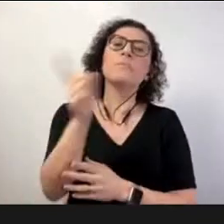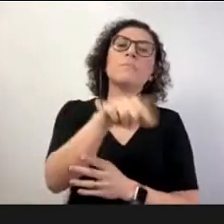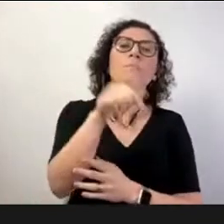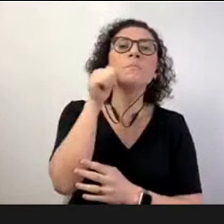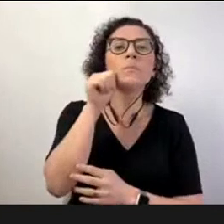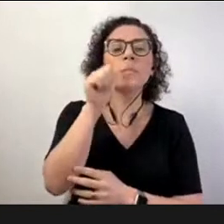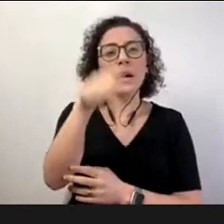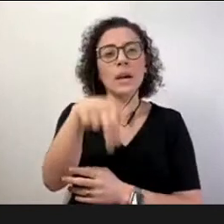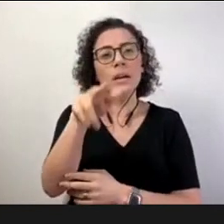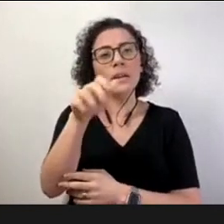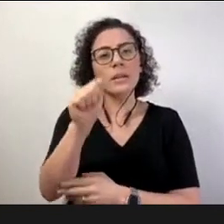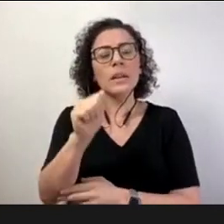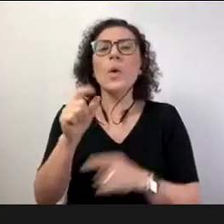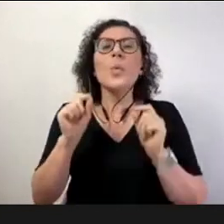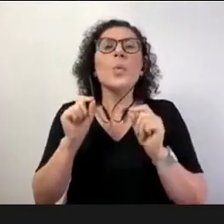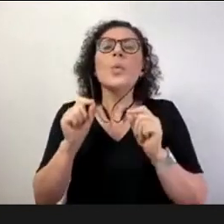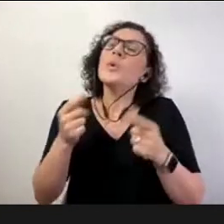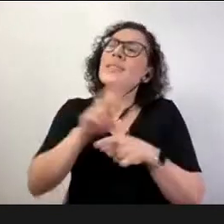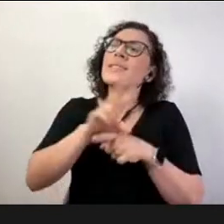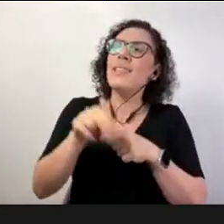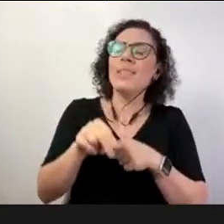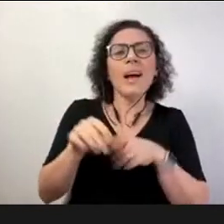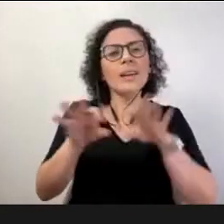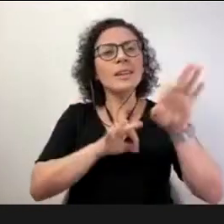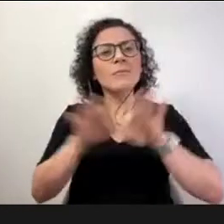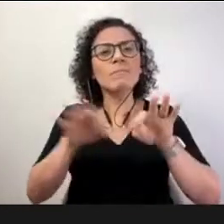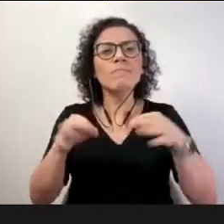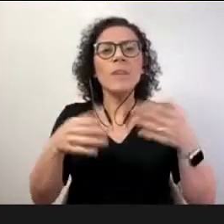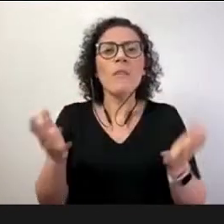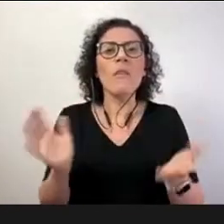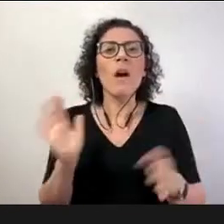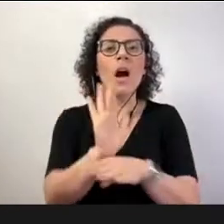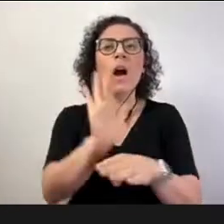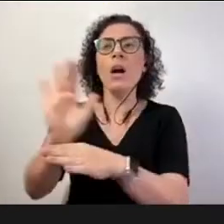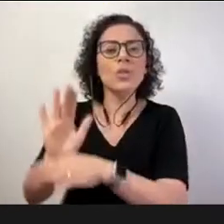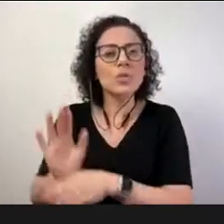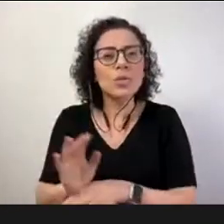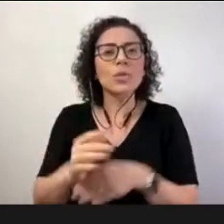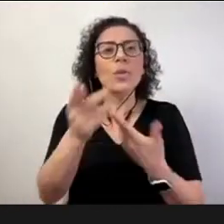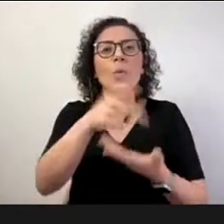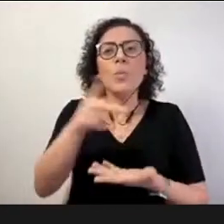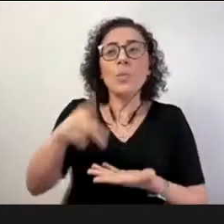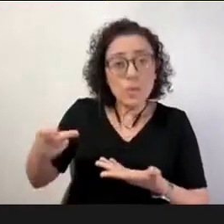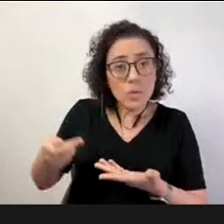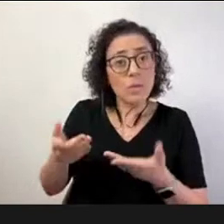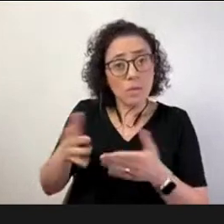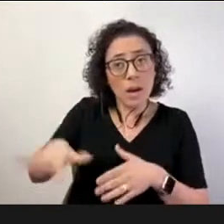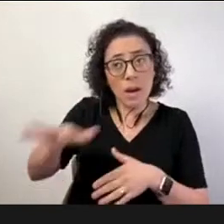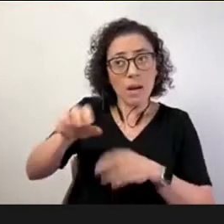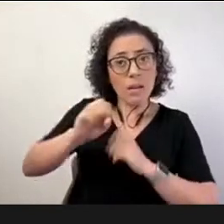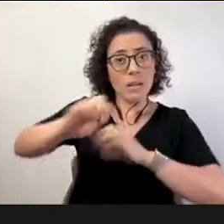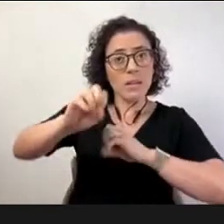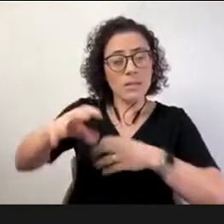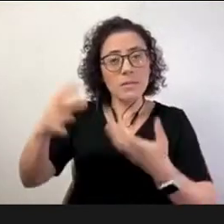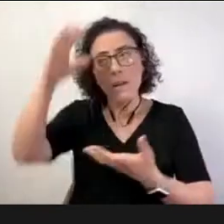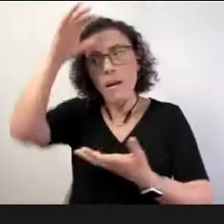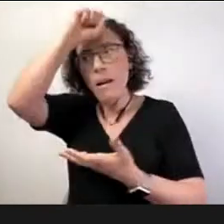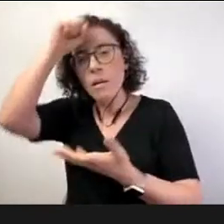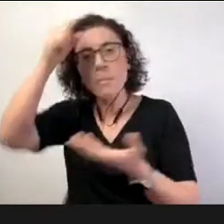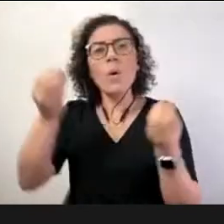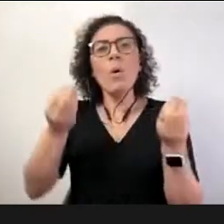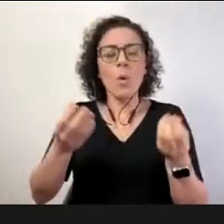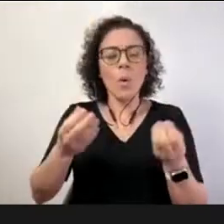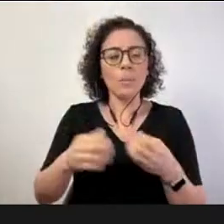educacional dos diferentes atores do processo ensino-aprendizagem. E fomento aqui, então, para isso, algumas